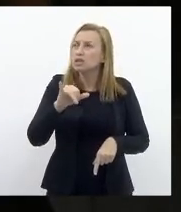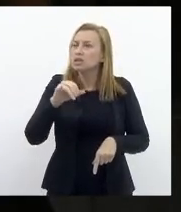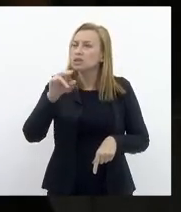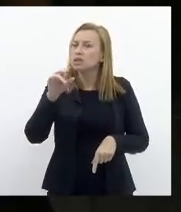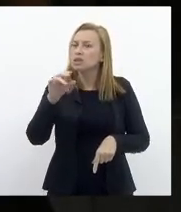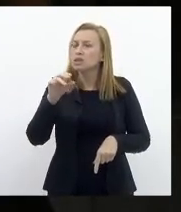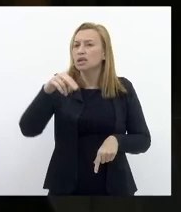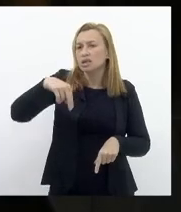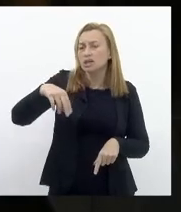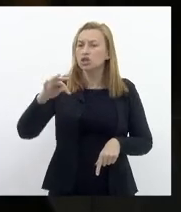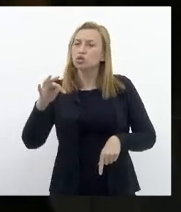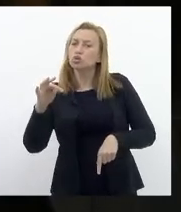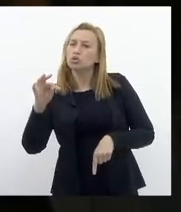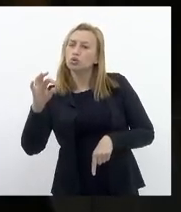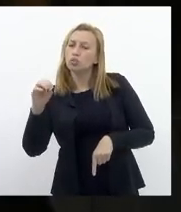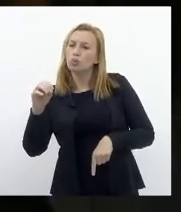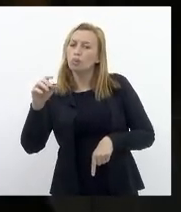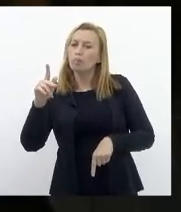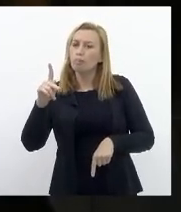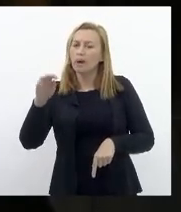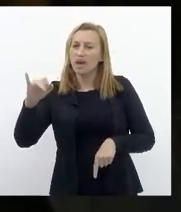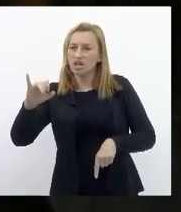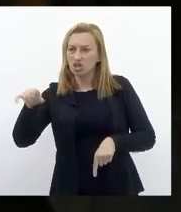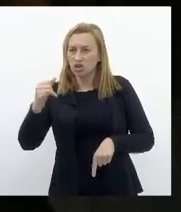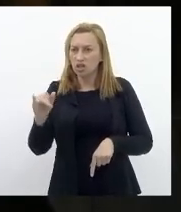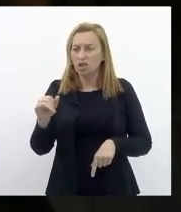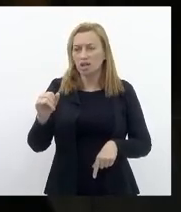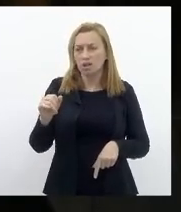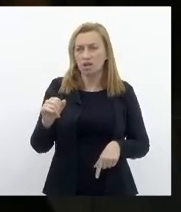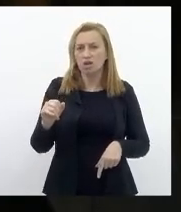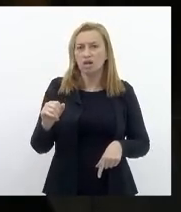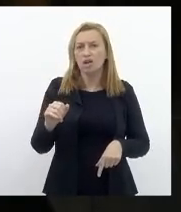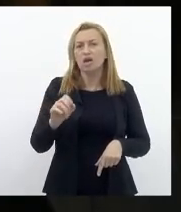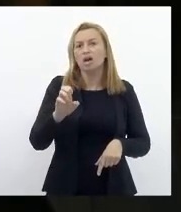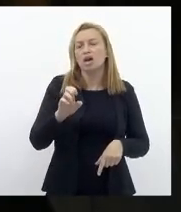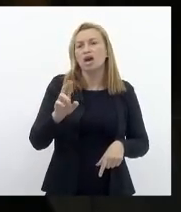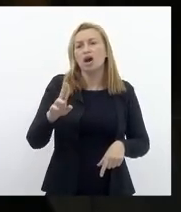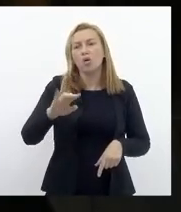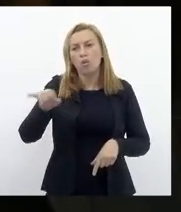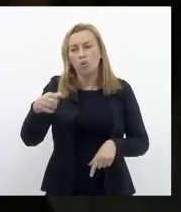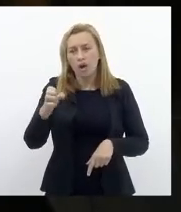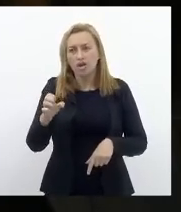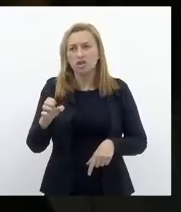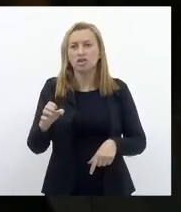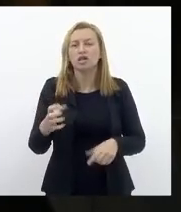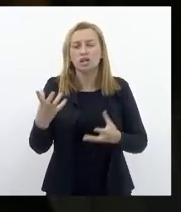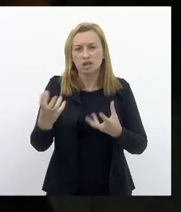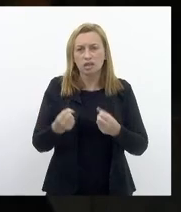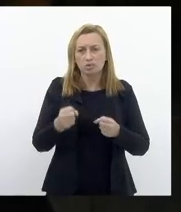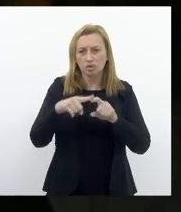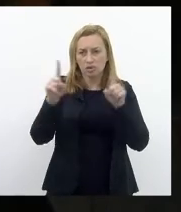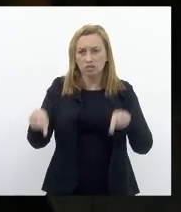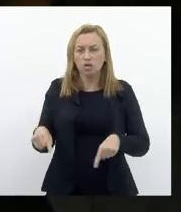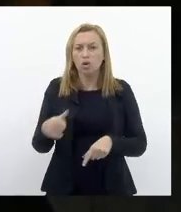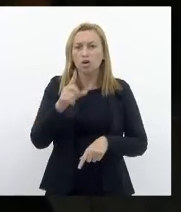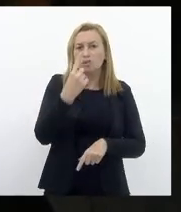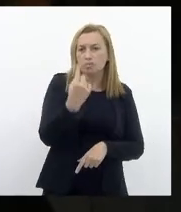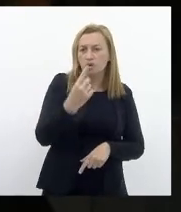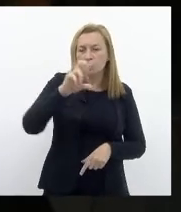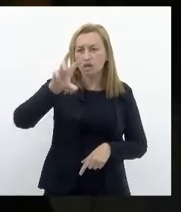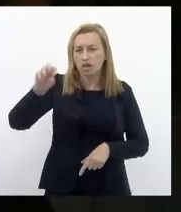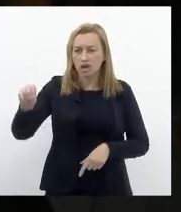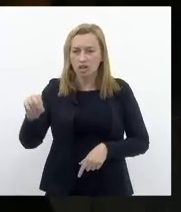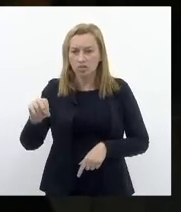ENF Vou concluir Sintoperge O ENF A UERJ recebeu E merecia receber Seus servidores 1.500 reais De auxílio